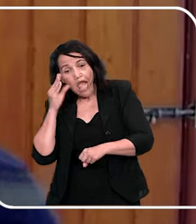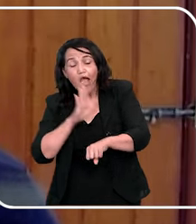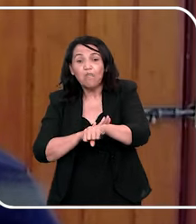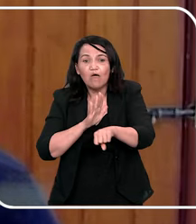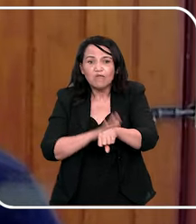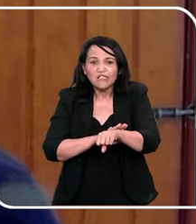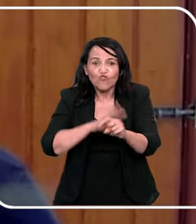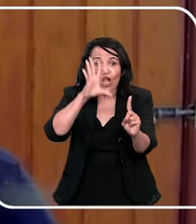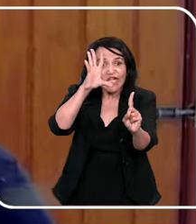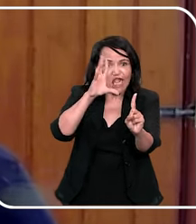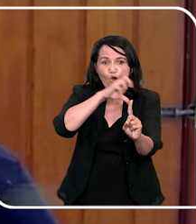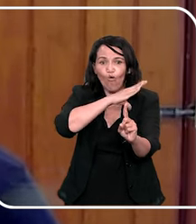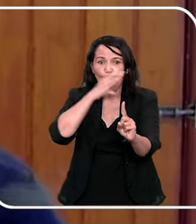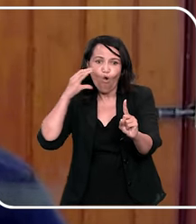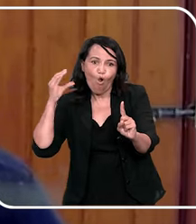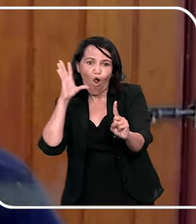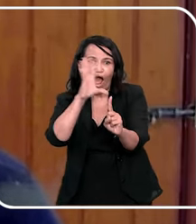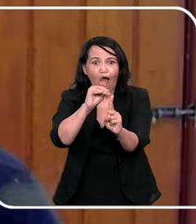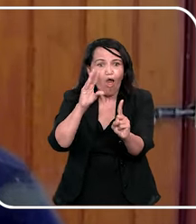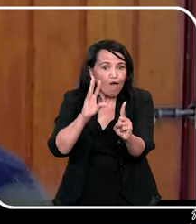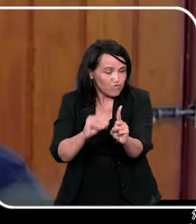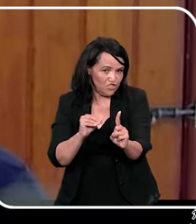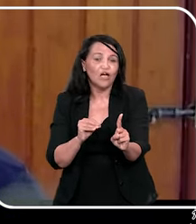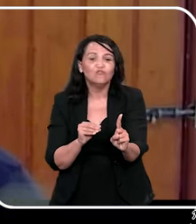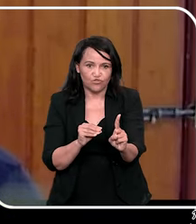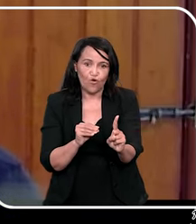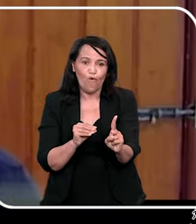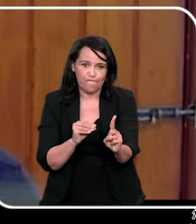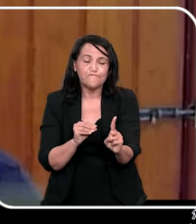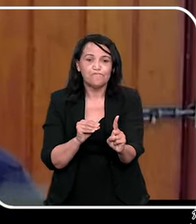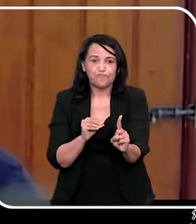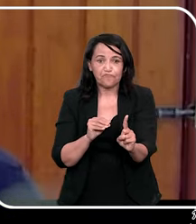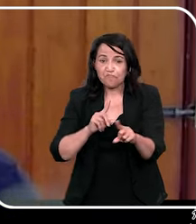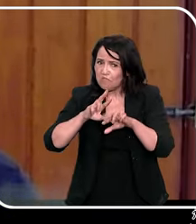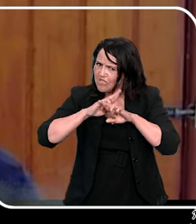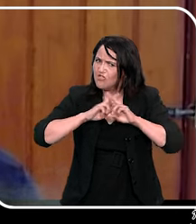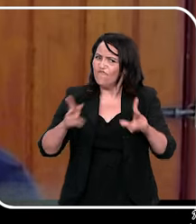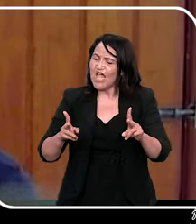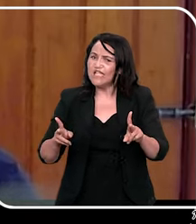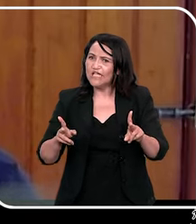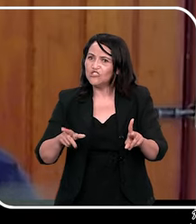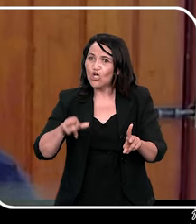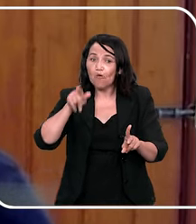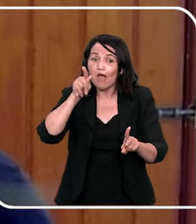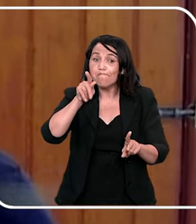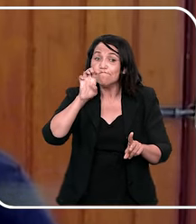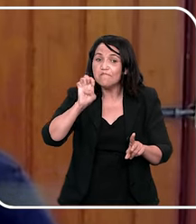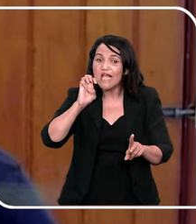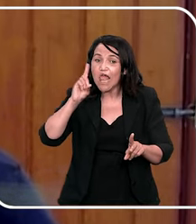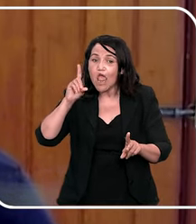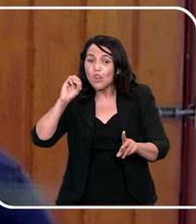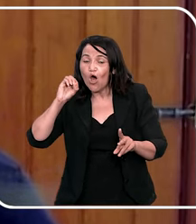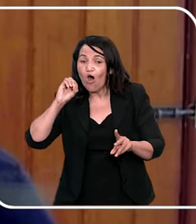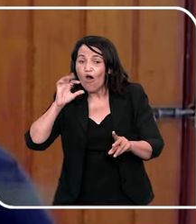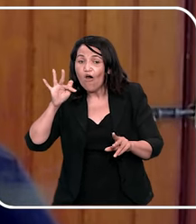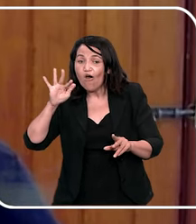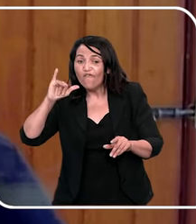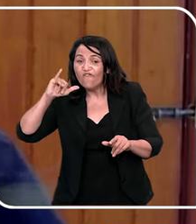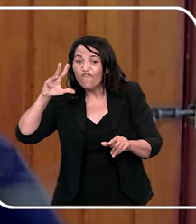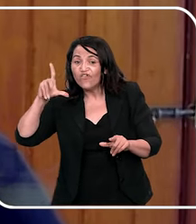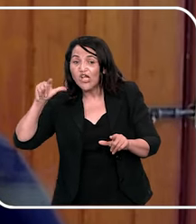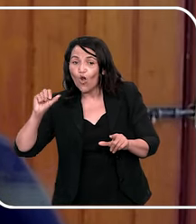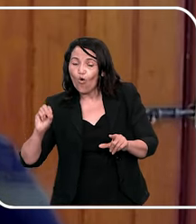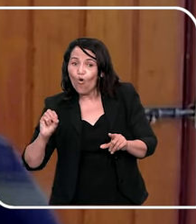e é um momento porque o abusador nem sempre é pedófilo, a maioria das vezes não é pedófilo, tem a diferença, se der tempo eu explico,